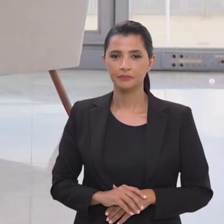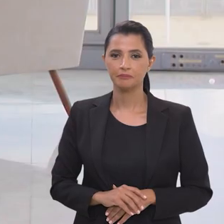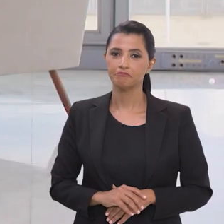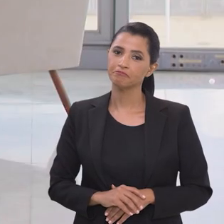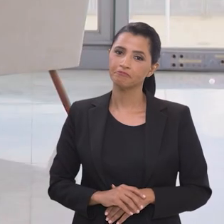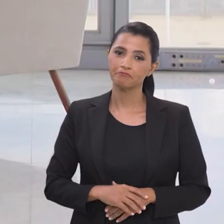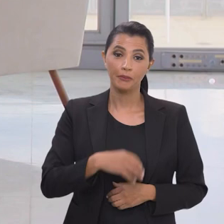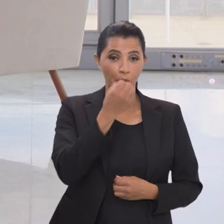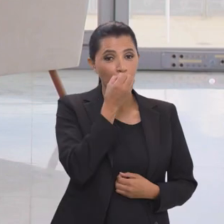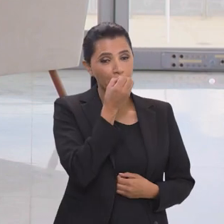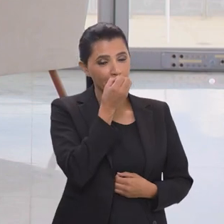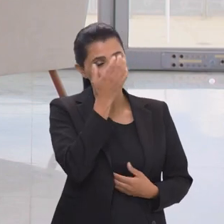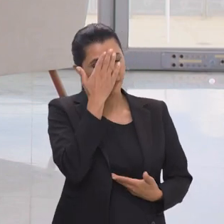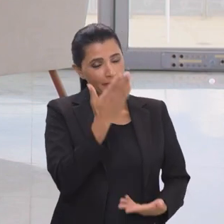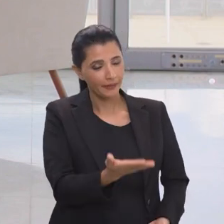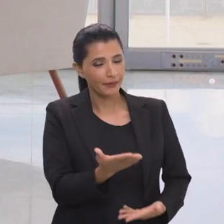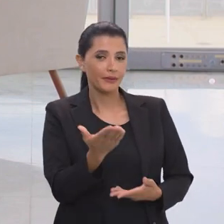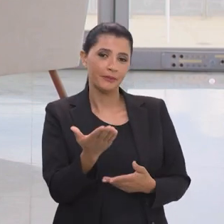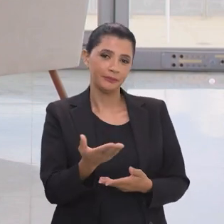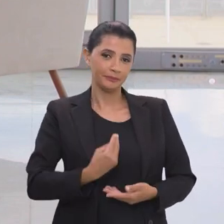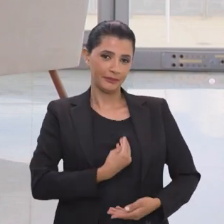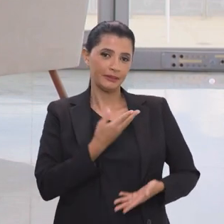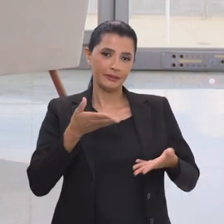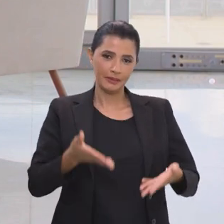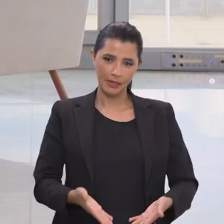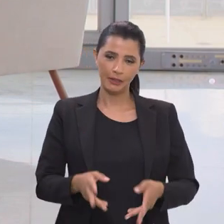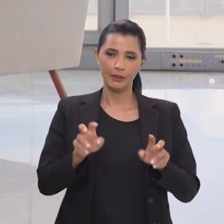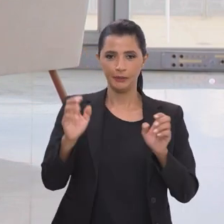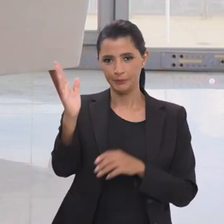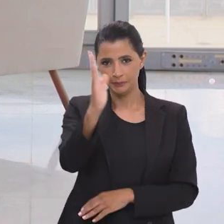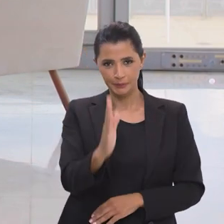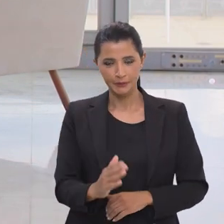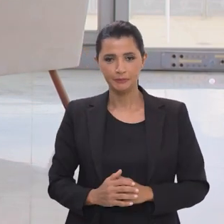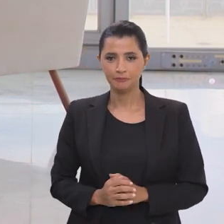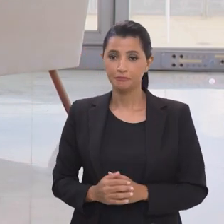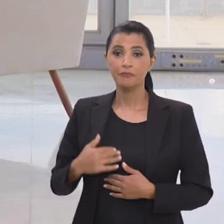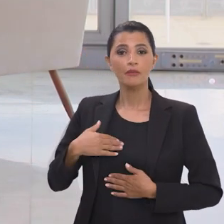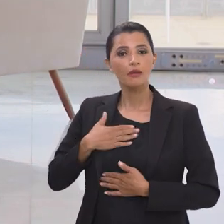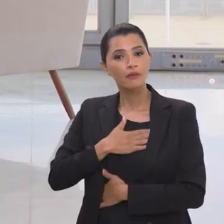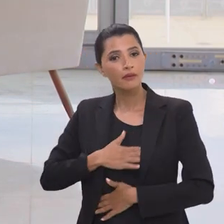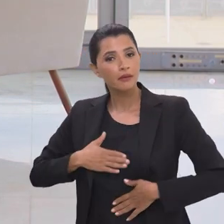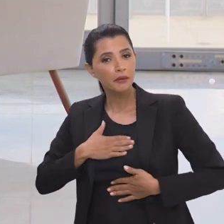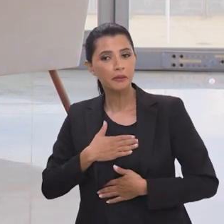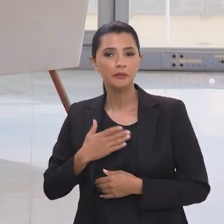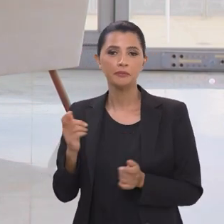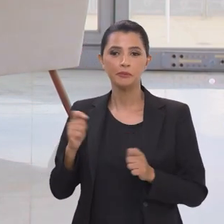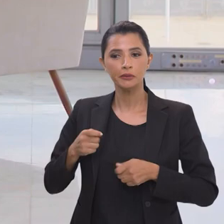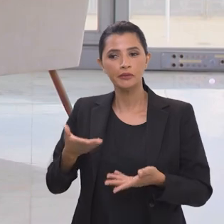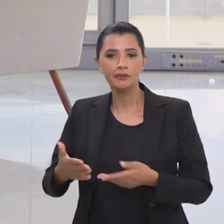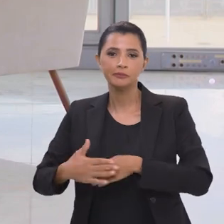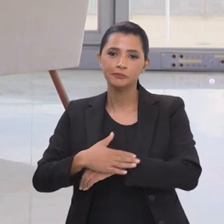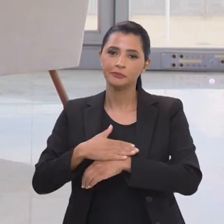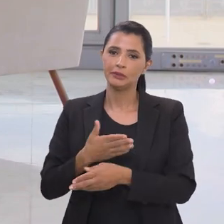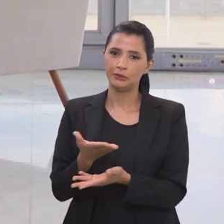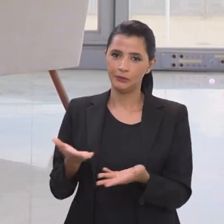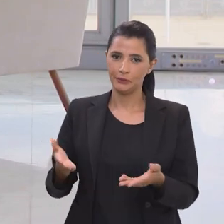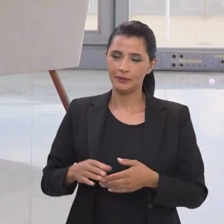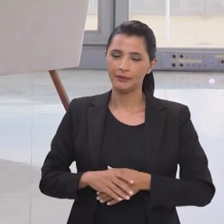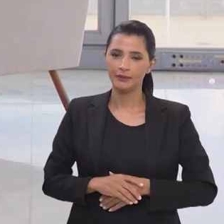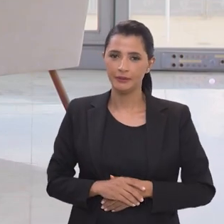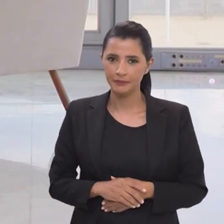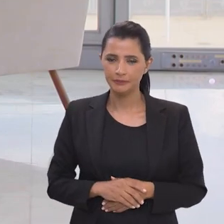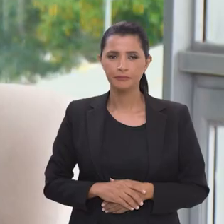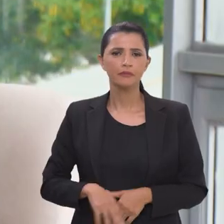Muito obrigado pela presença aqui no Brasil em Pauta, ministro. Para mim é uma alegria, para mim é um prazer poder estar conversando com vocês